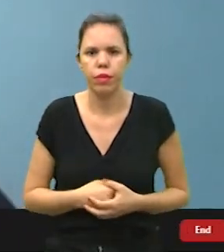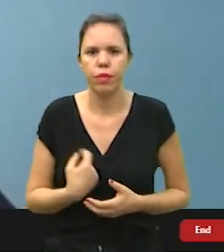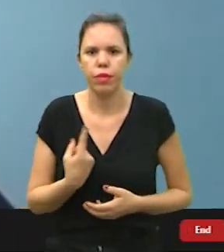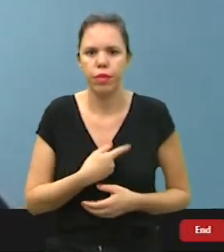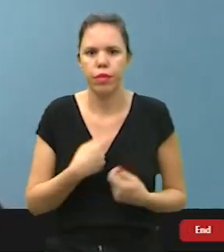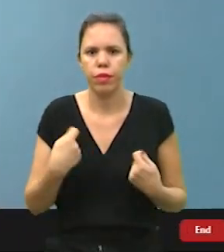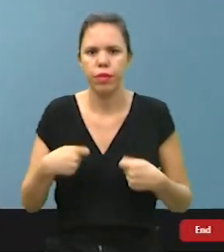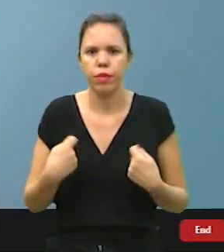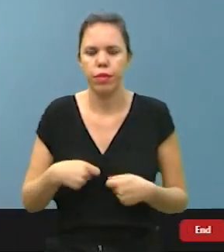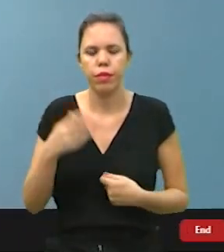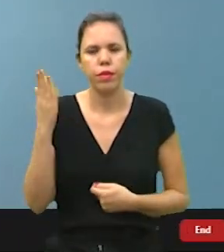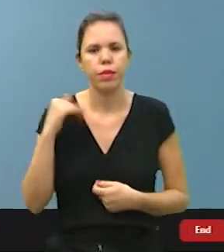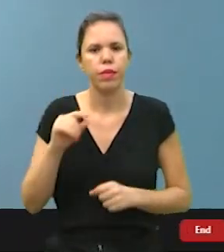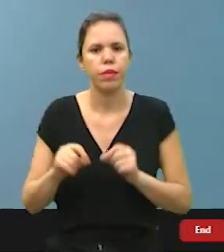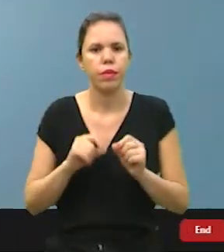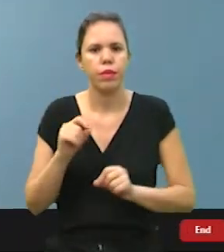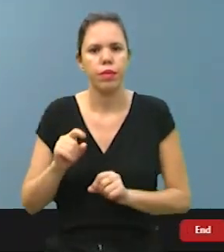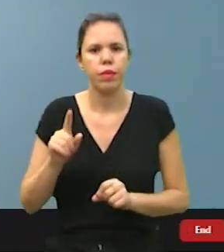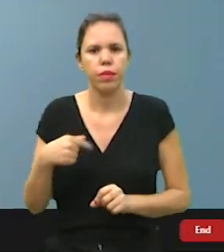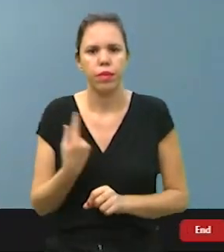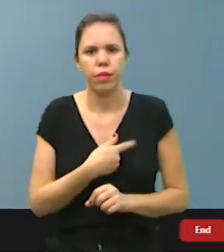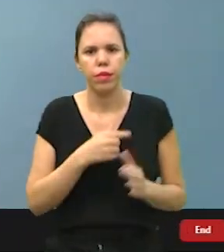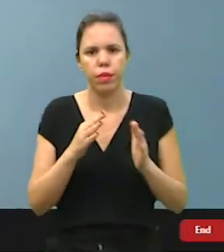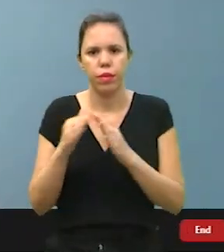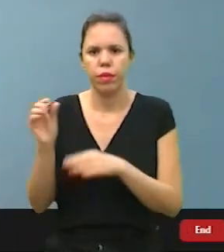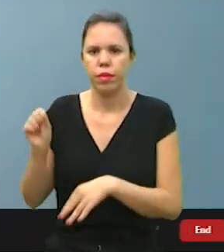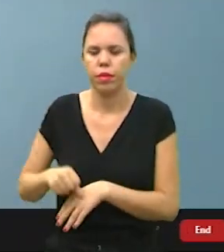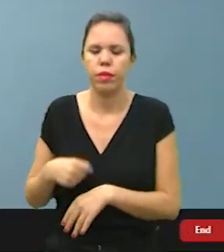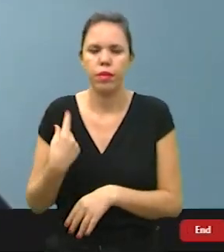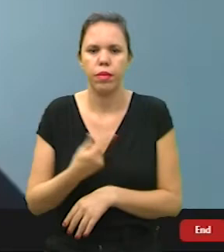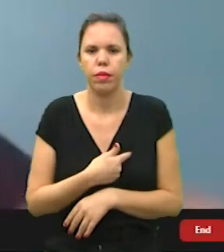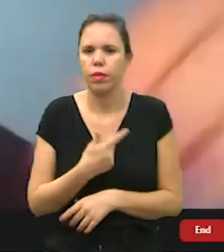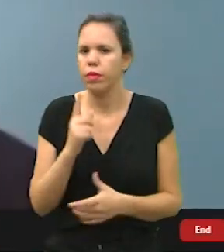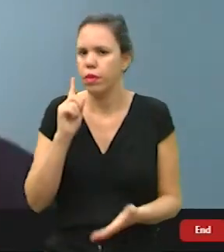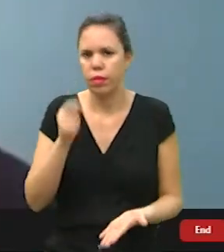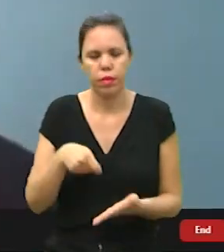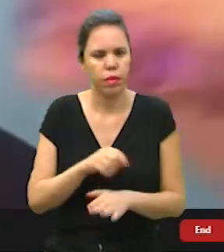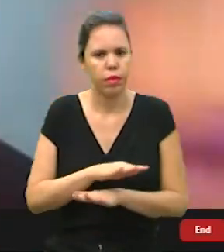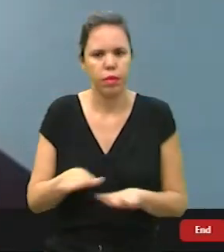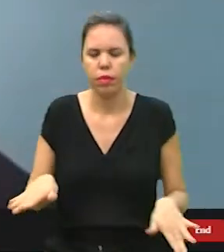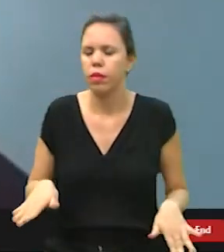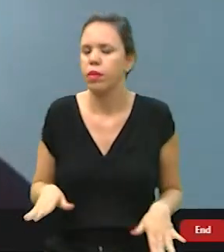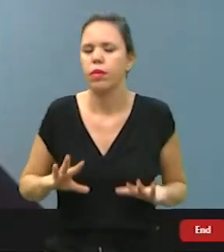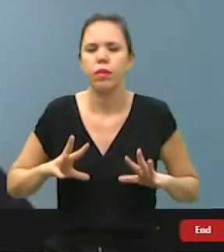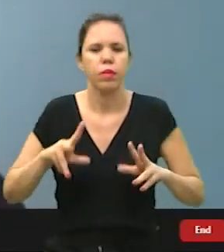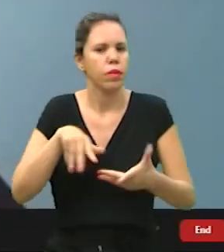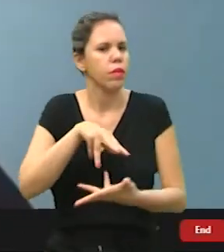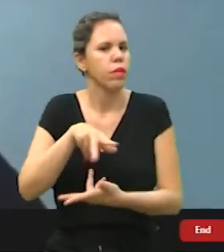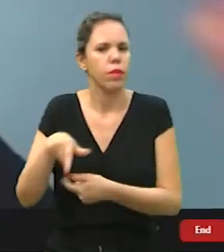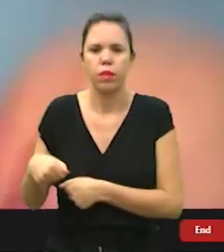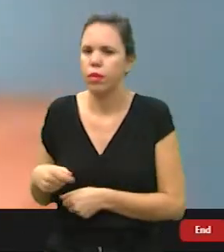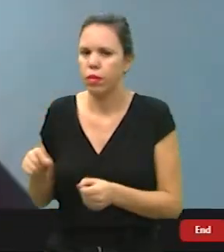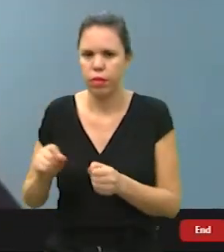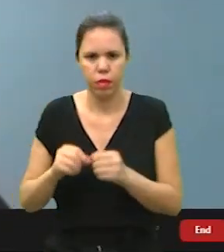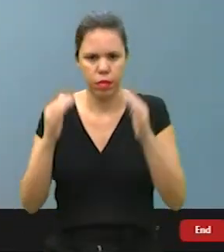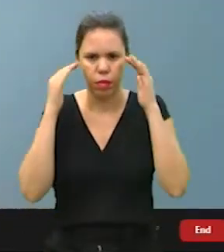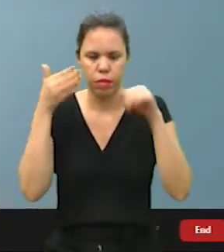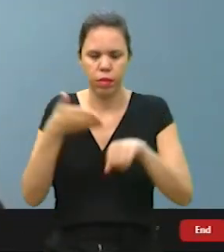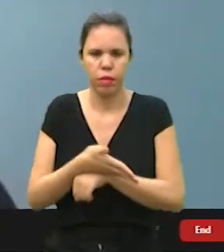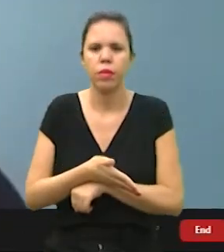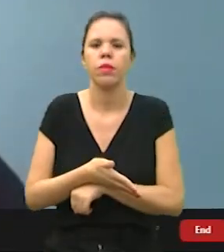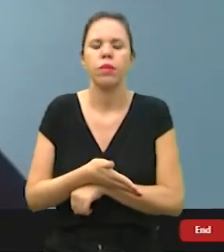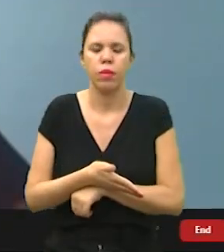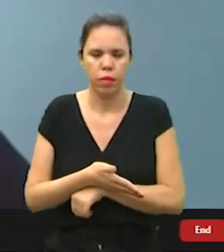A gente precisa saber que é a nossa casa, sim. A gente não manda em todo mundo. A gente faz